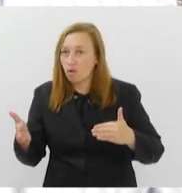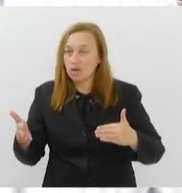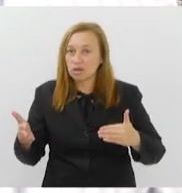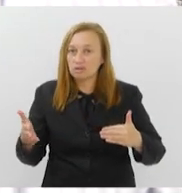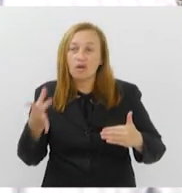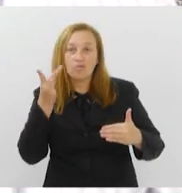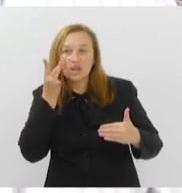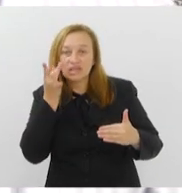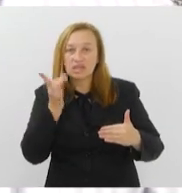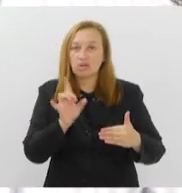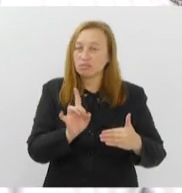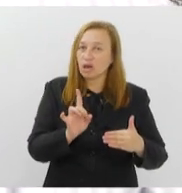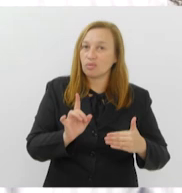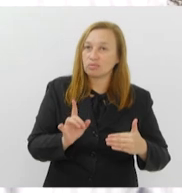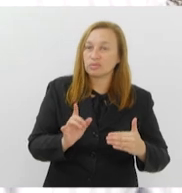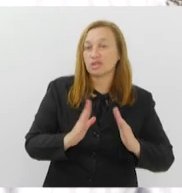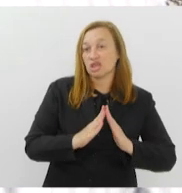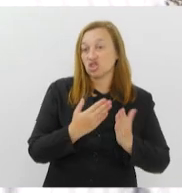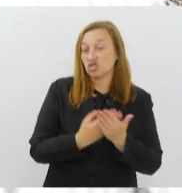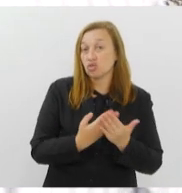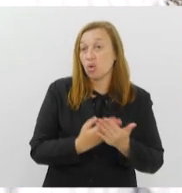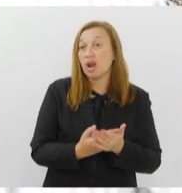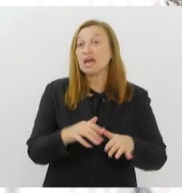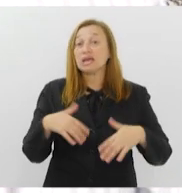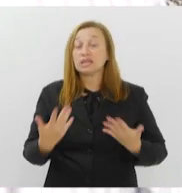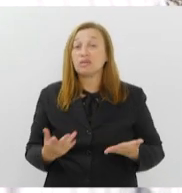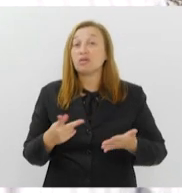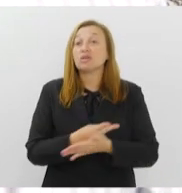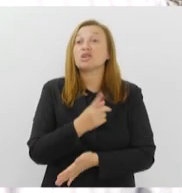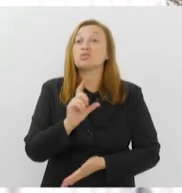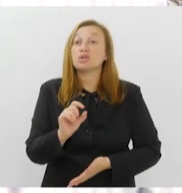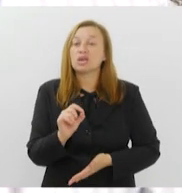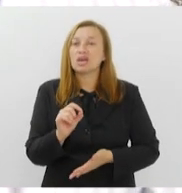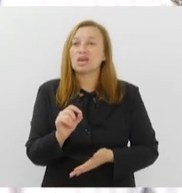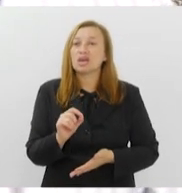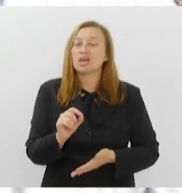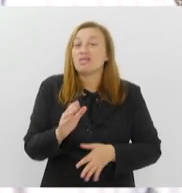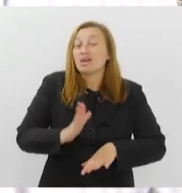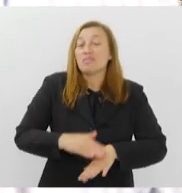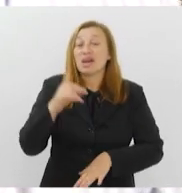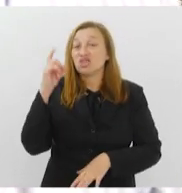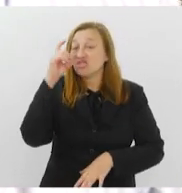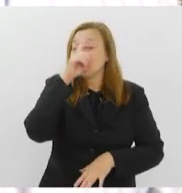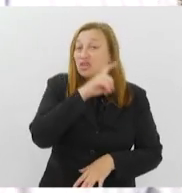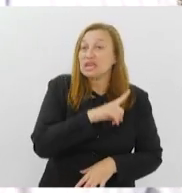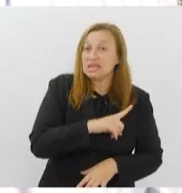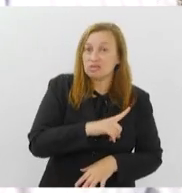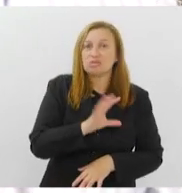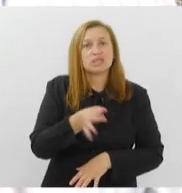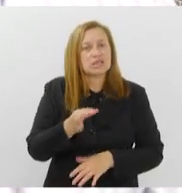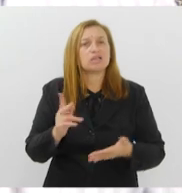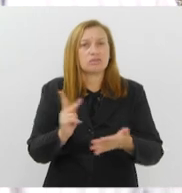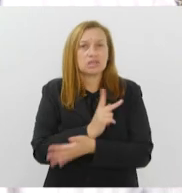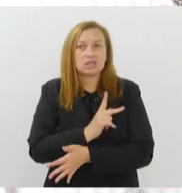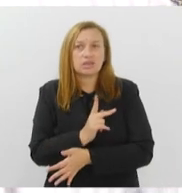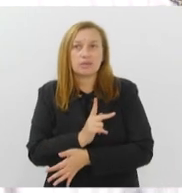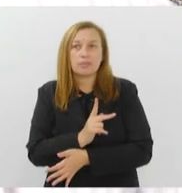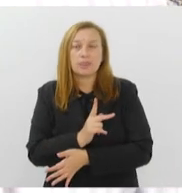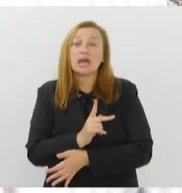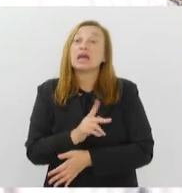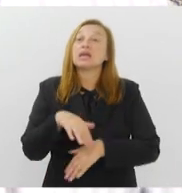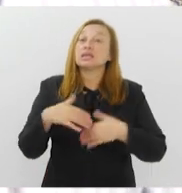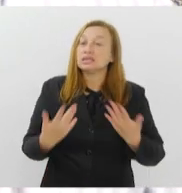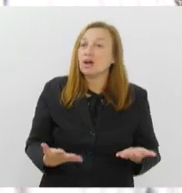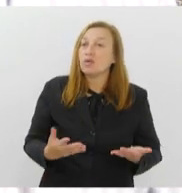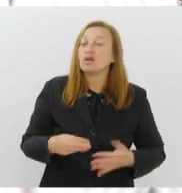presencialmente na escola. E isso faz com que a escolarização fique muito mais difícil de, de fato, acontecer. Então,